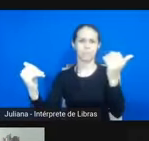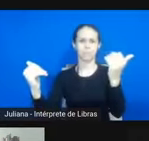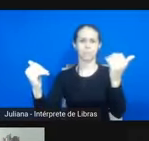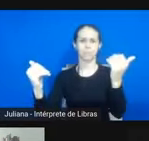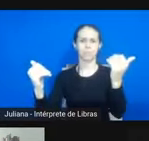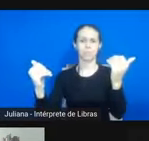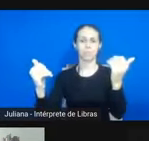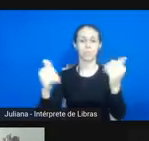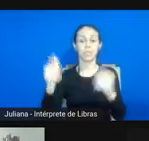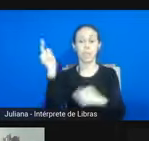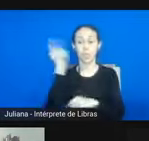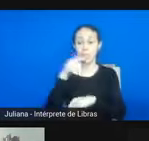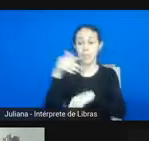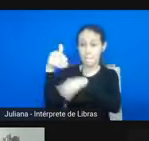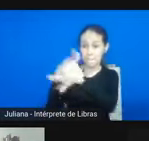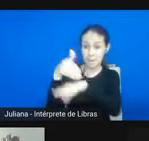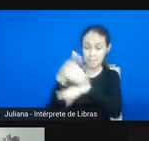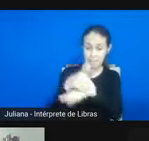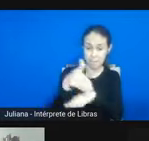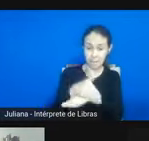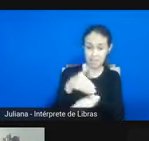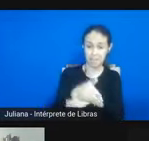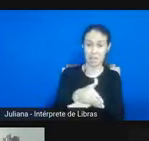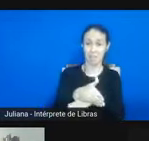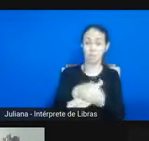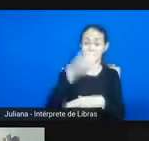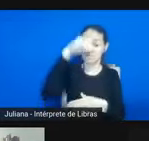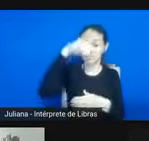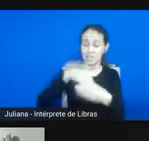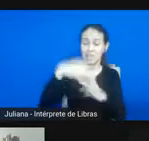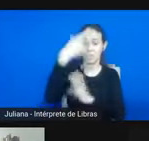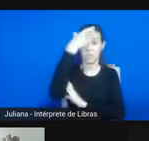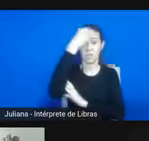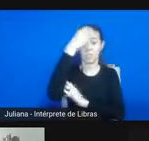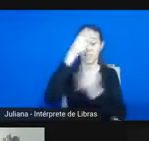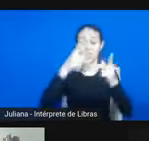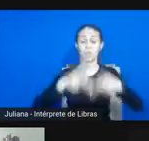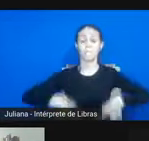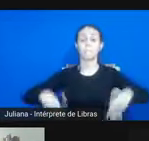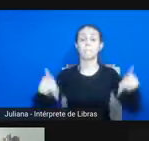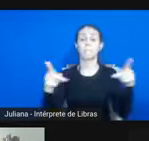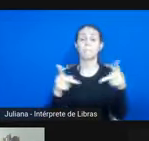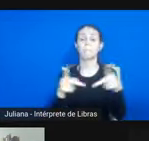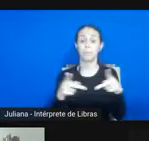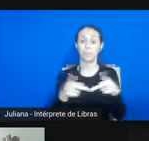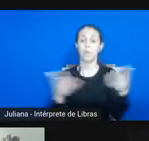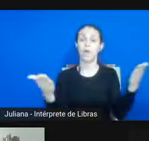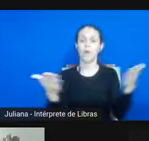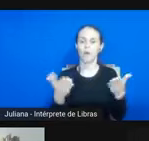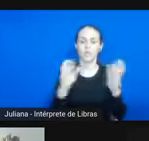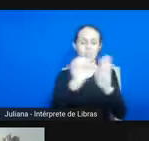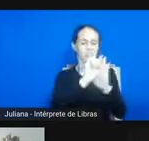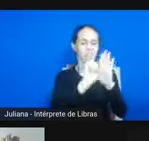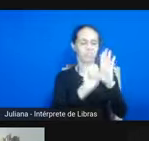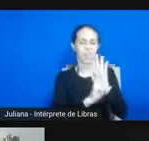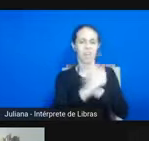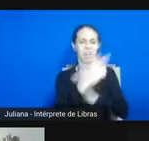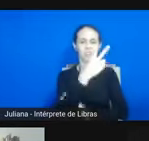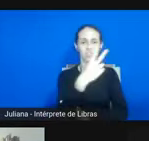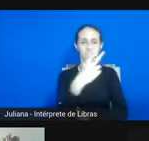trazem para a universidade pública nesse século 21. Eu